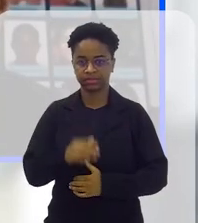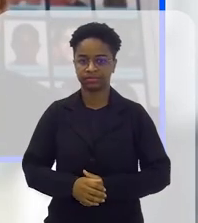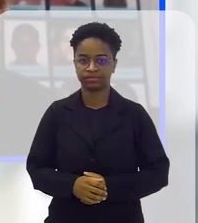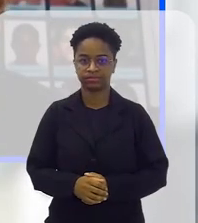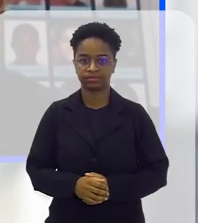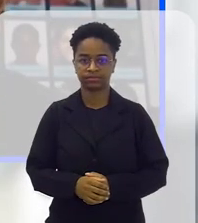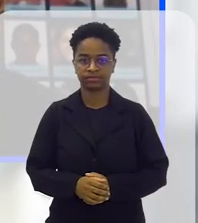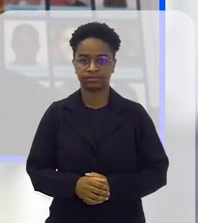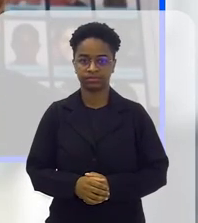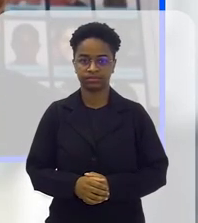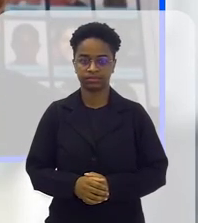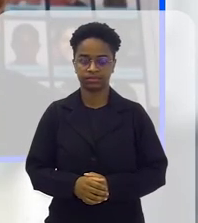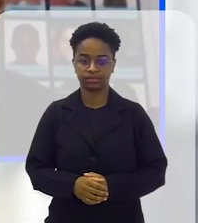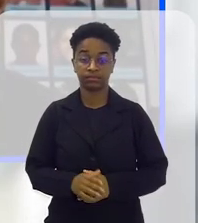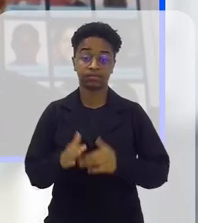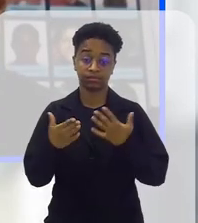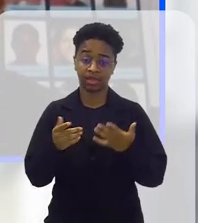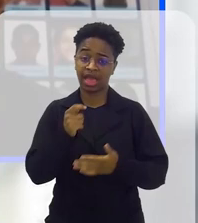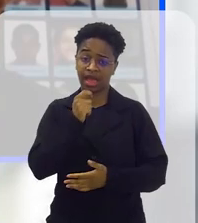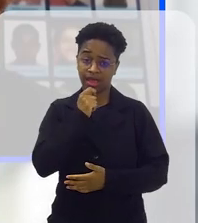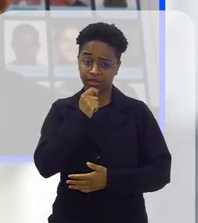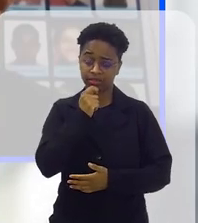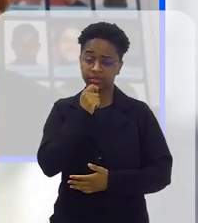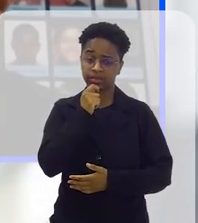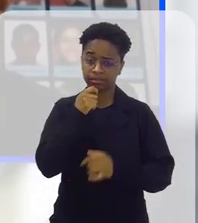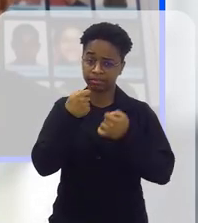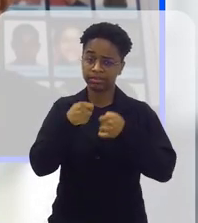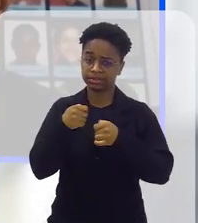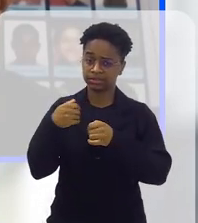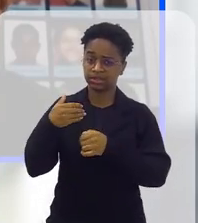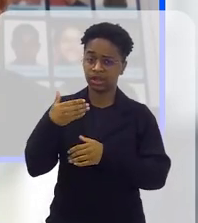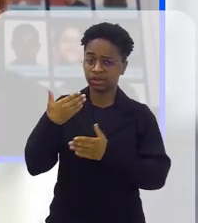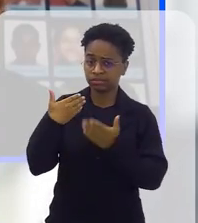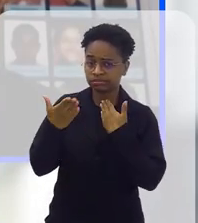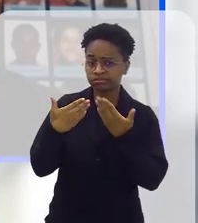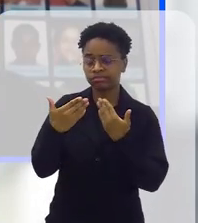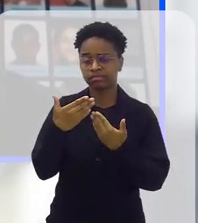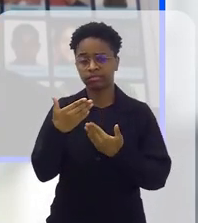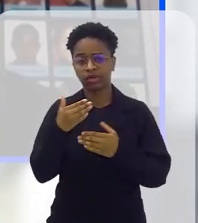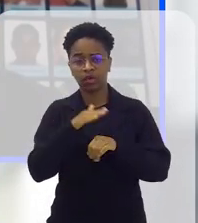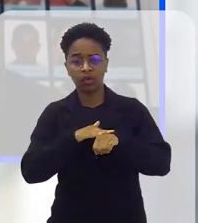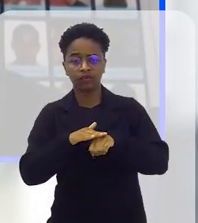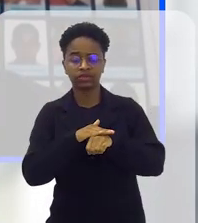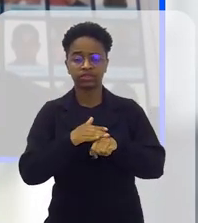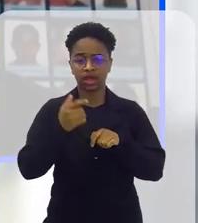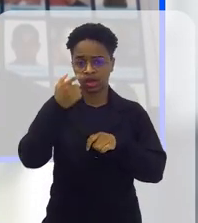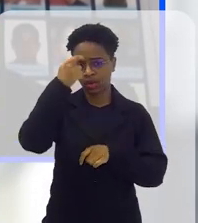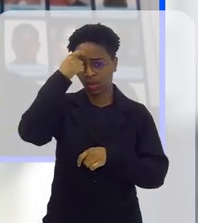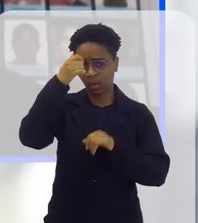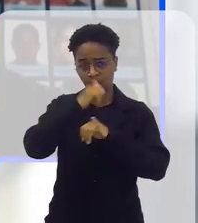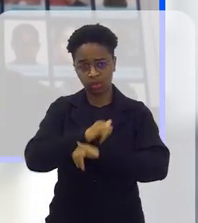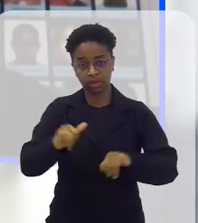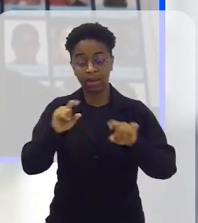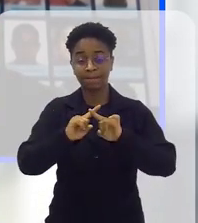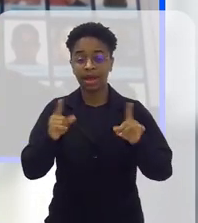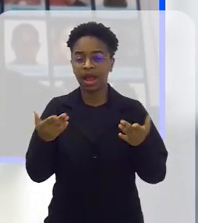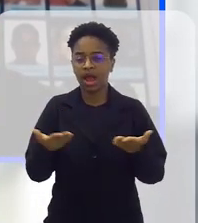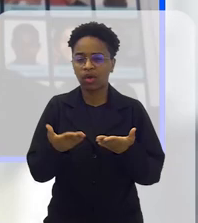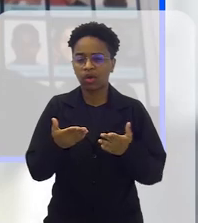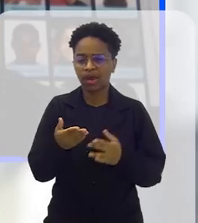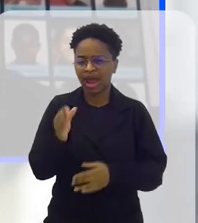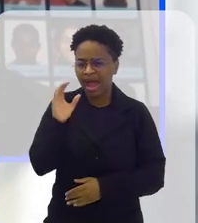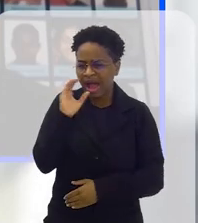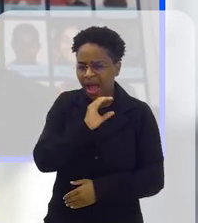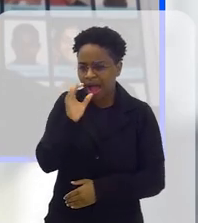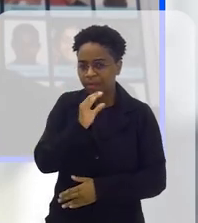deputado. Então, a gente tem ainda muita coisa para falar, para conversar, para conscientizar, mas a gente